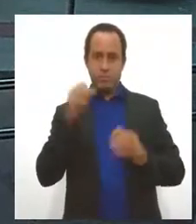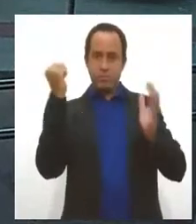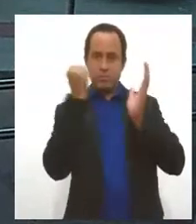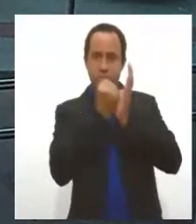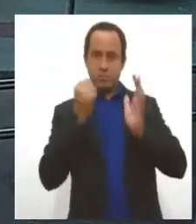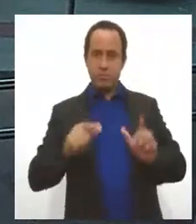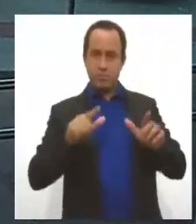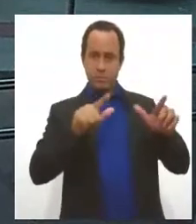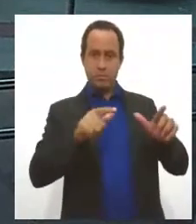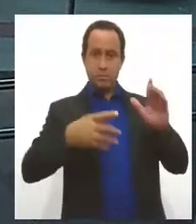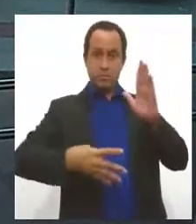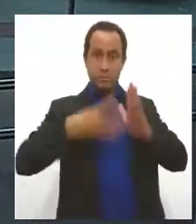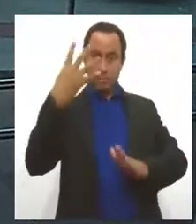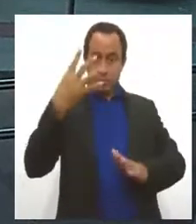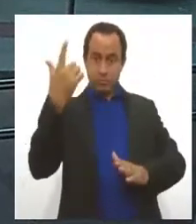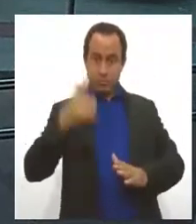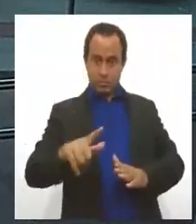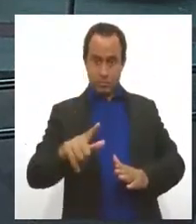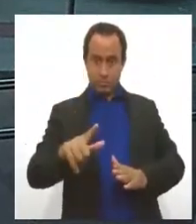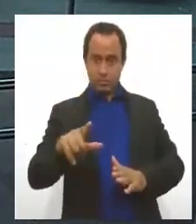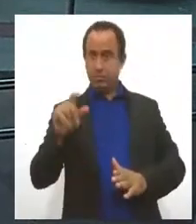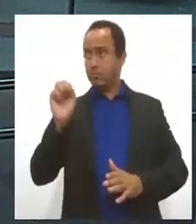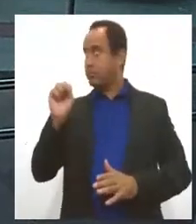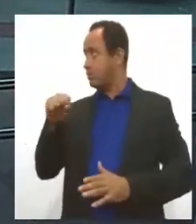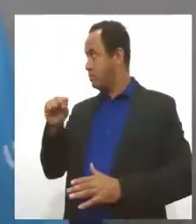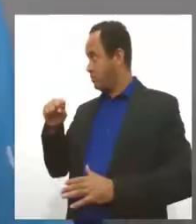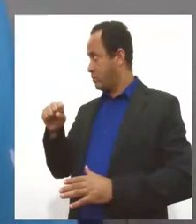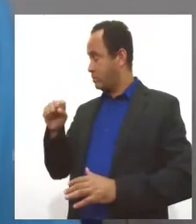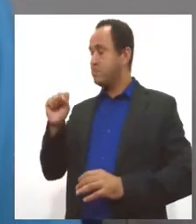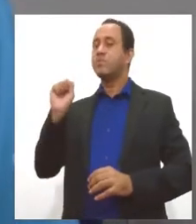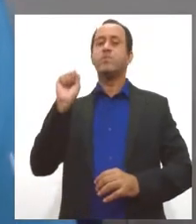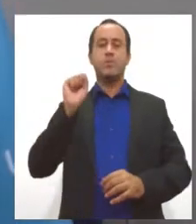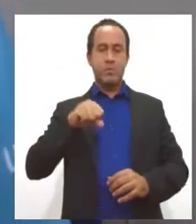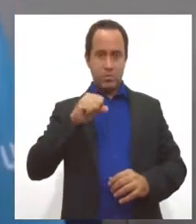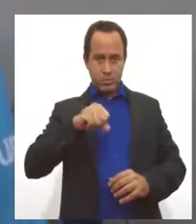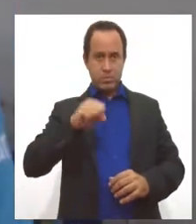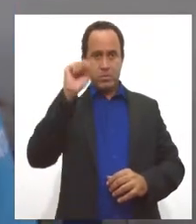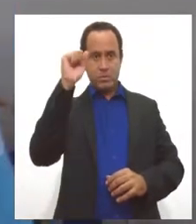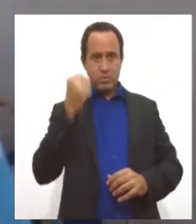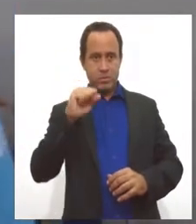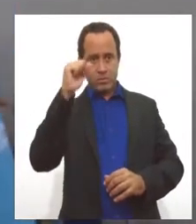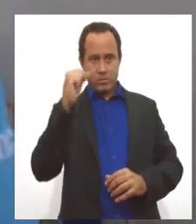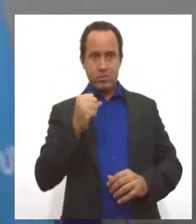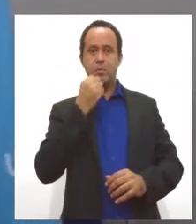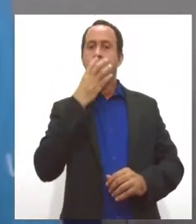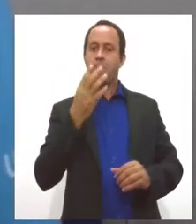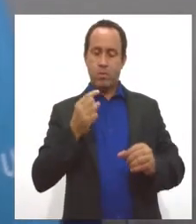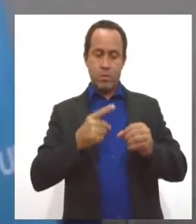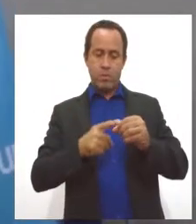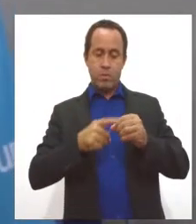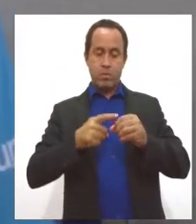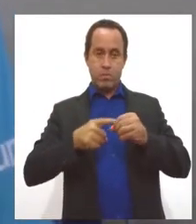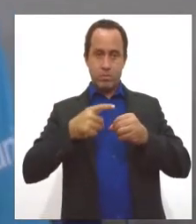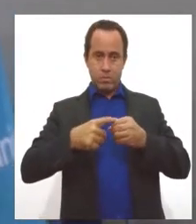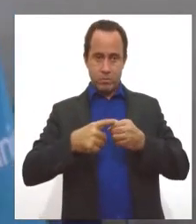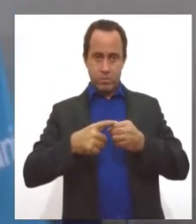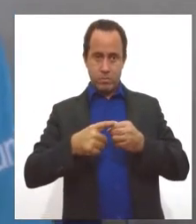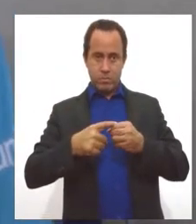pela quarta vez, Helena? Exato. Sergipe tem uma tradição de ter municípios, digamos,